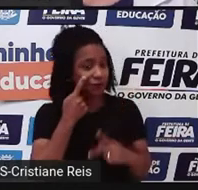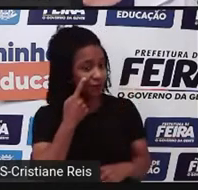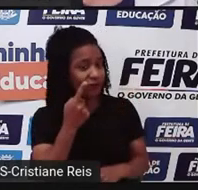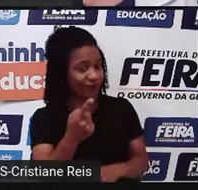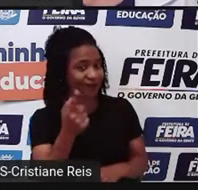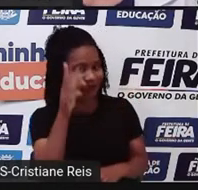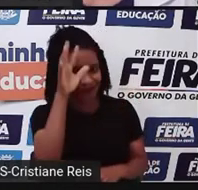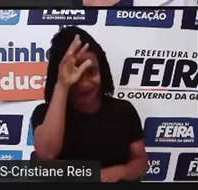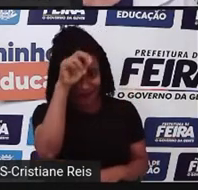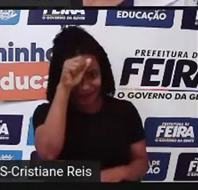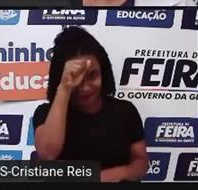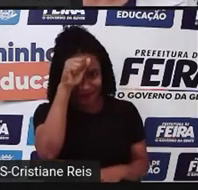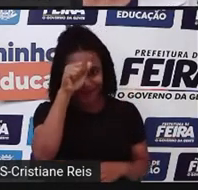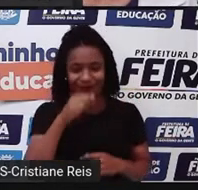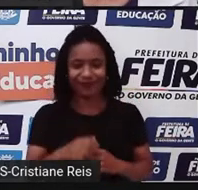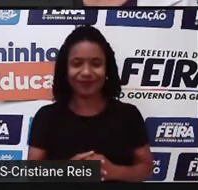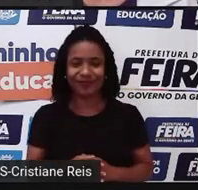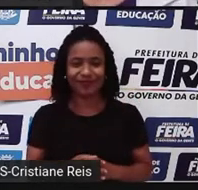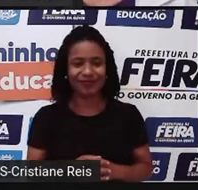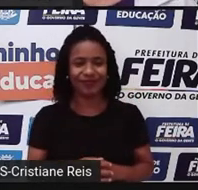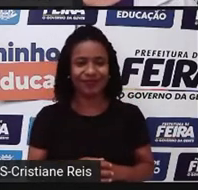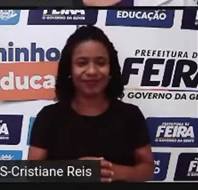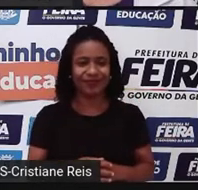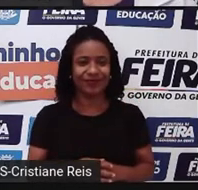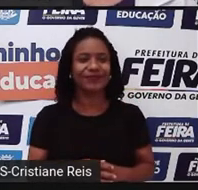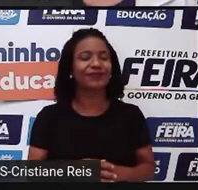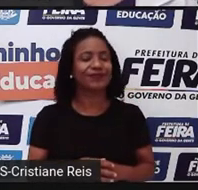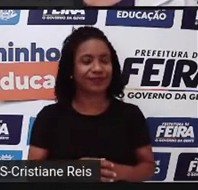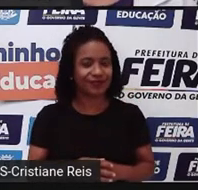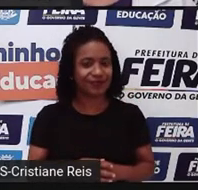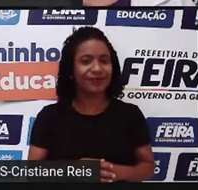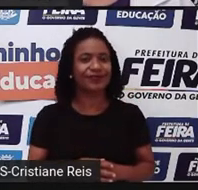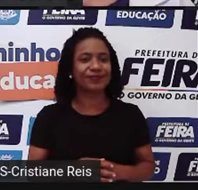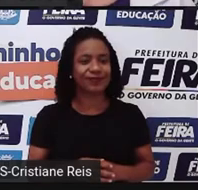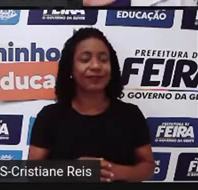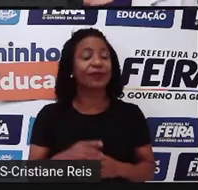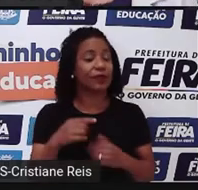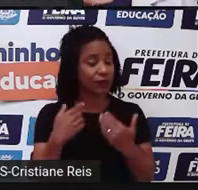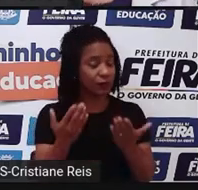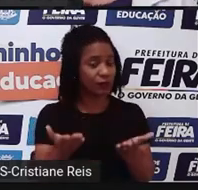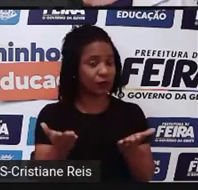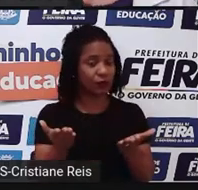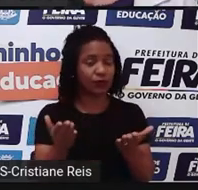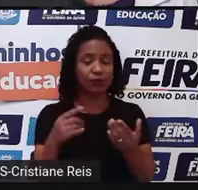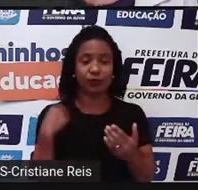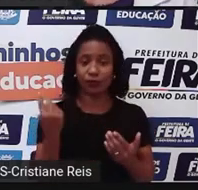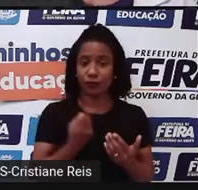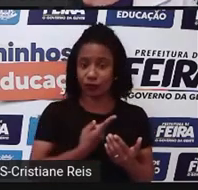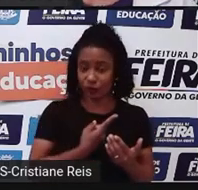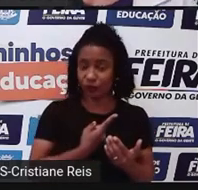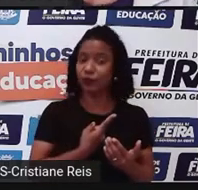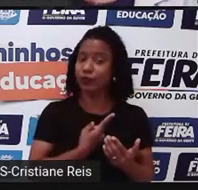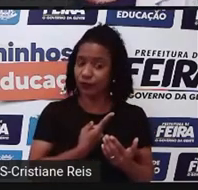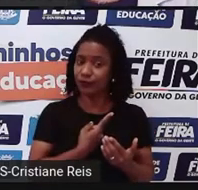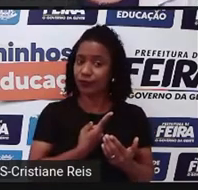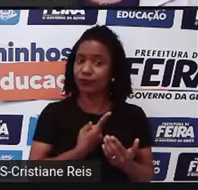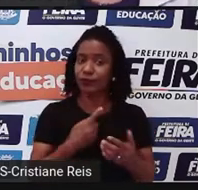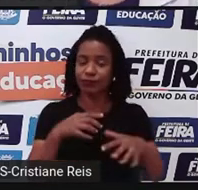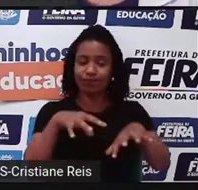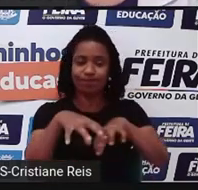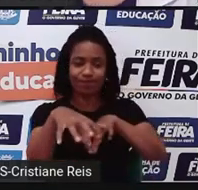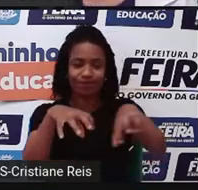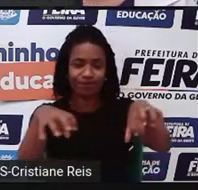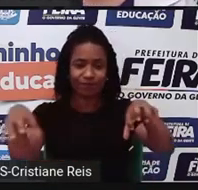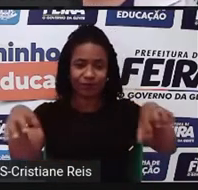Interland, the internet all same. Então, vamos ser, né? No mundo, Interland, uma